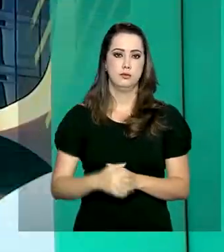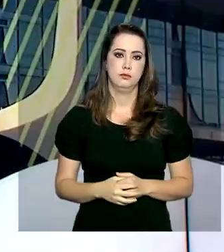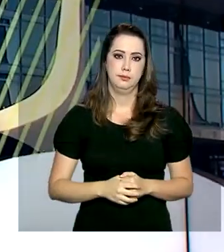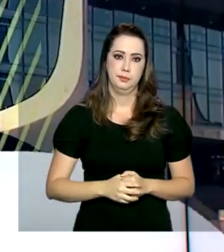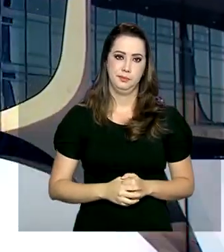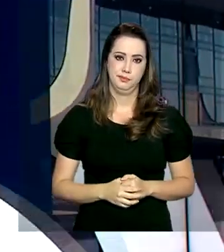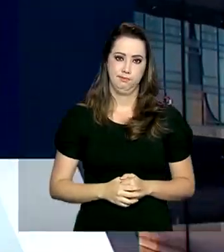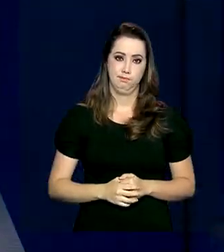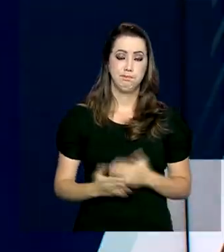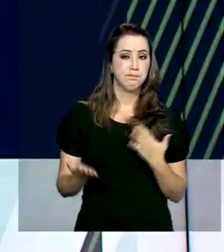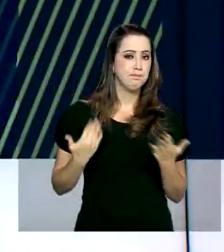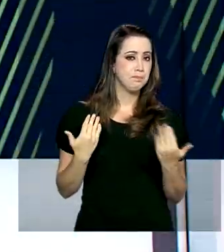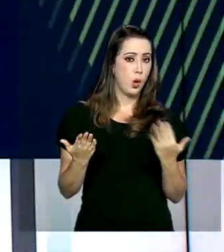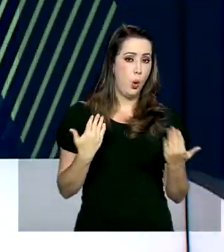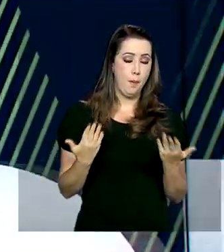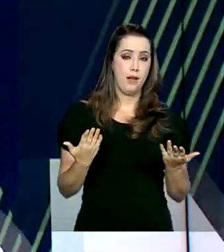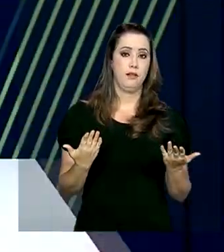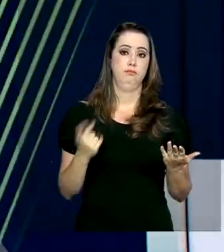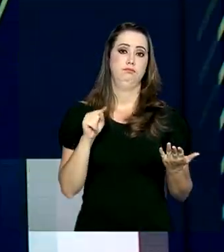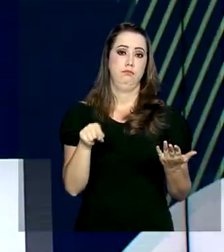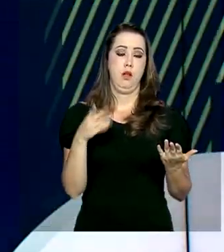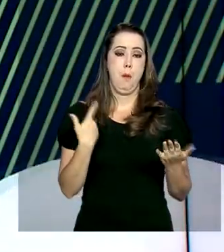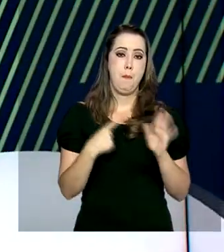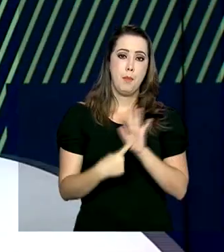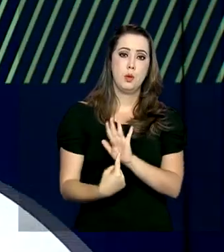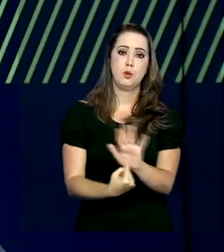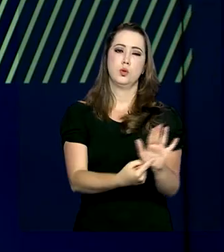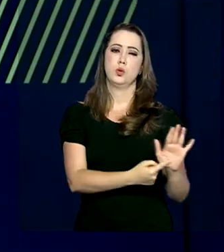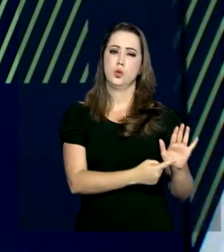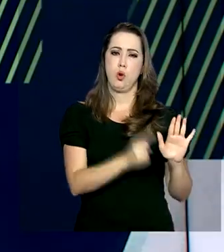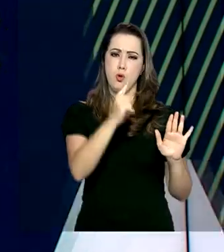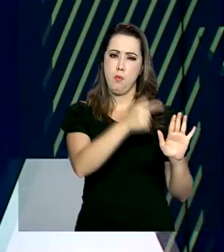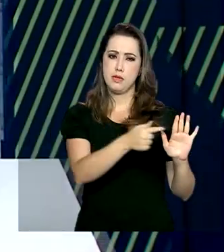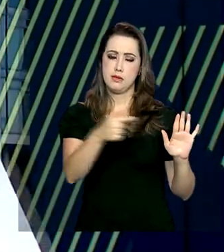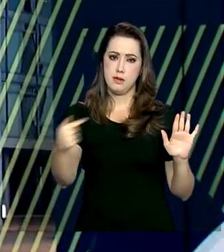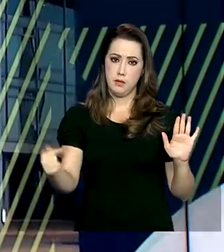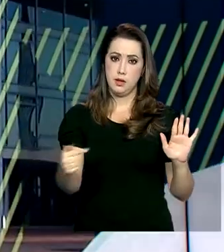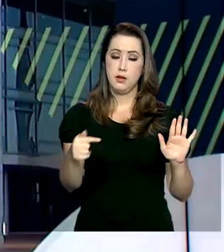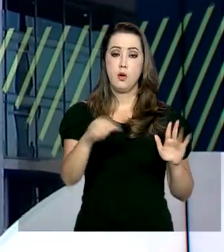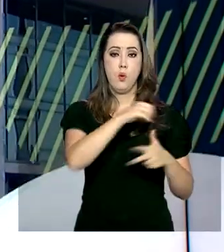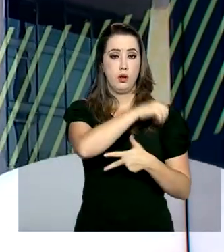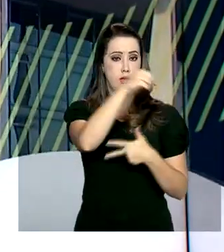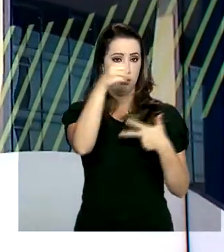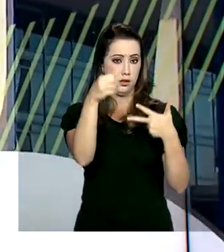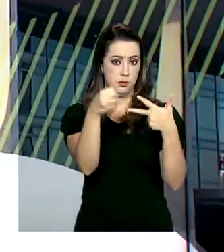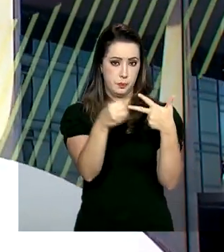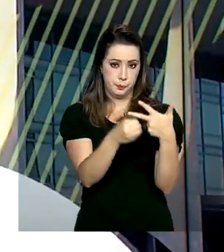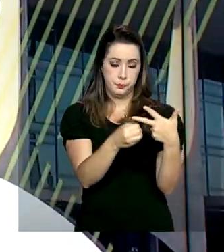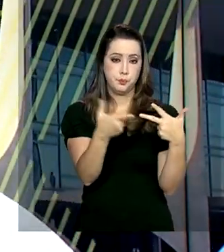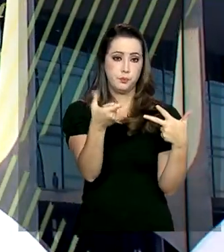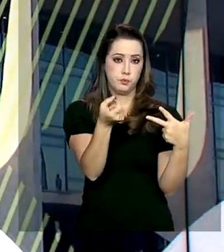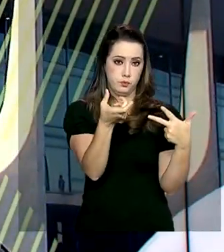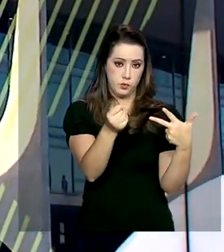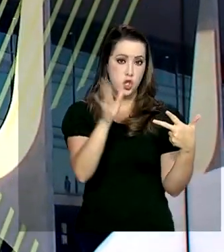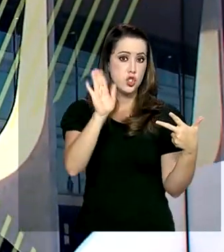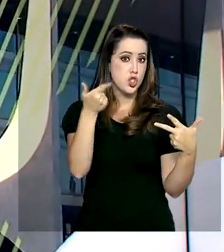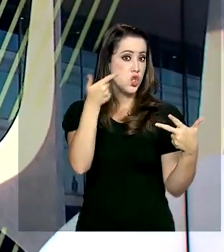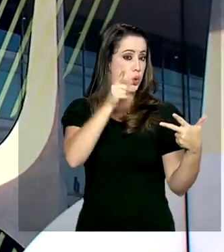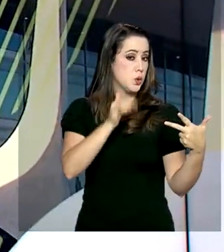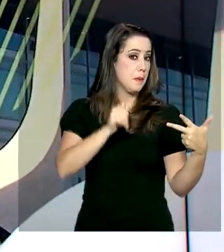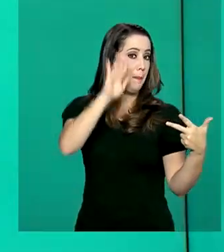E um balanço divulgado agora há pouco mostra que em menos de uma semana, o Exame Nacional do Ensino Médio, o Enem 2020,